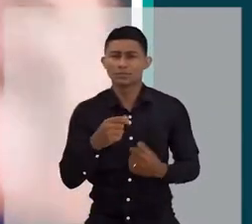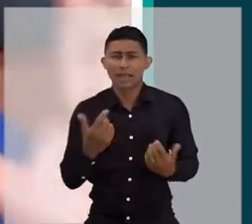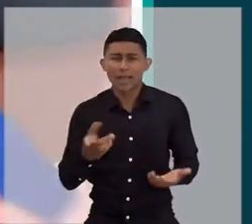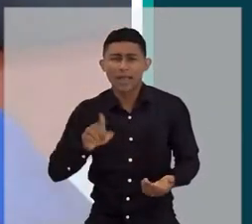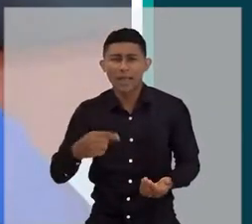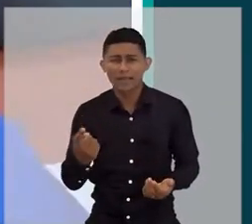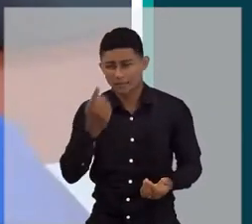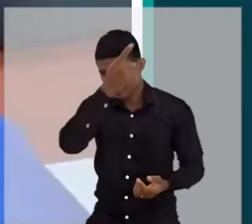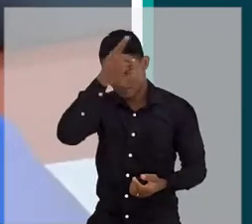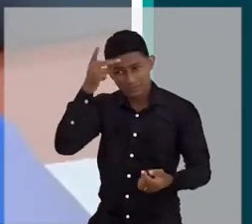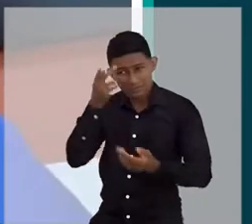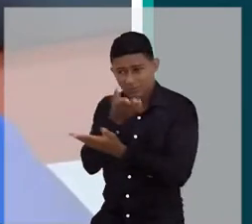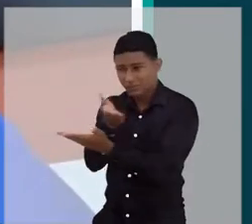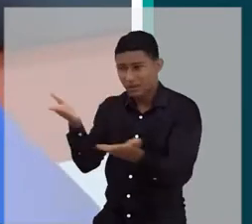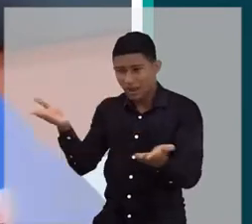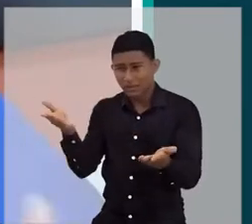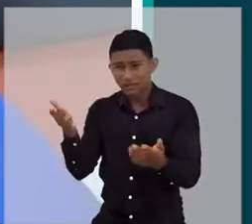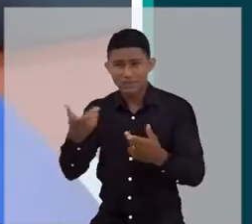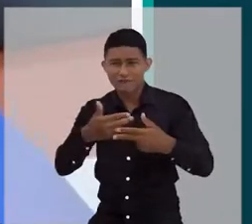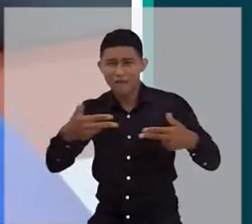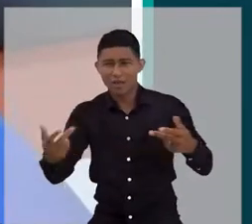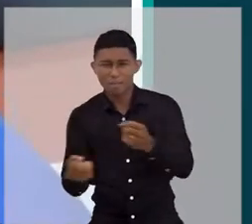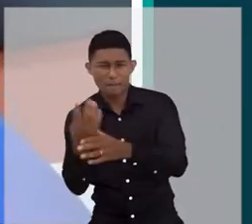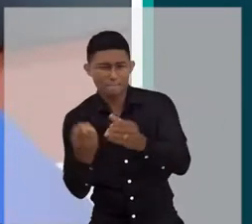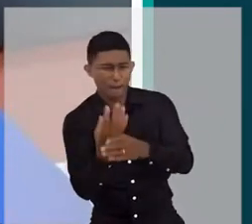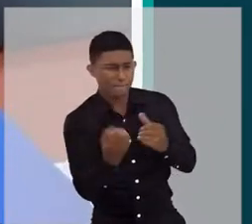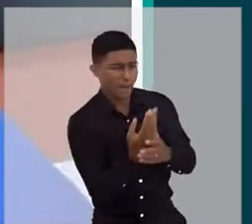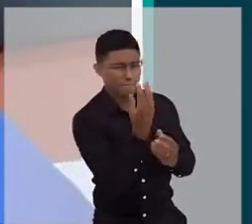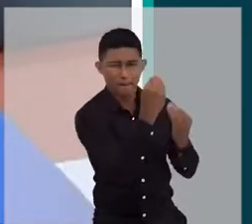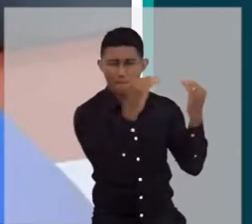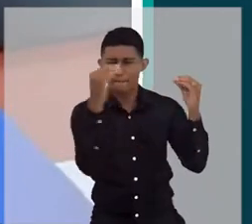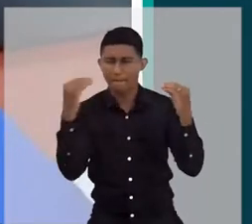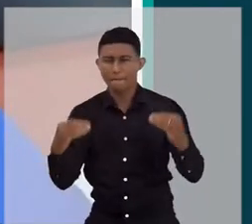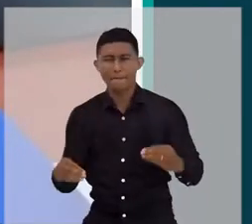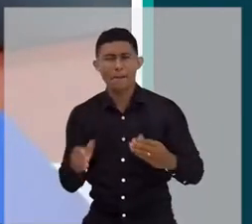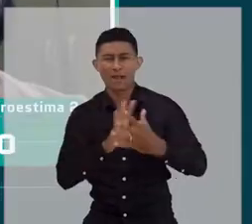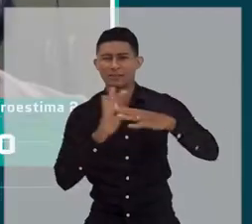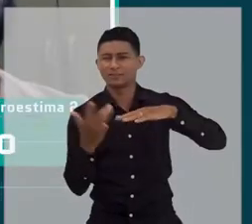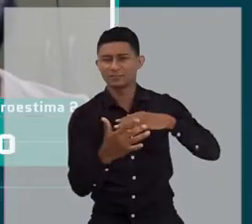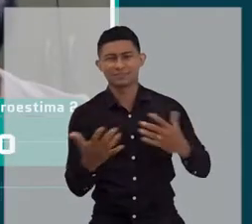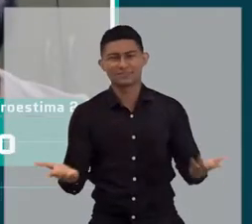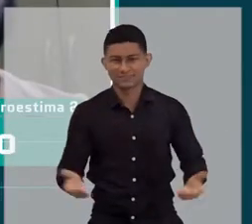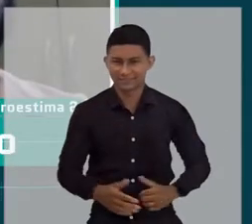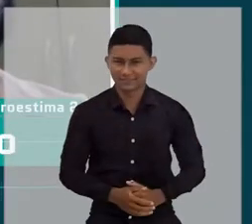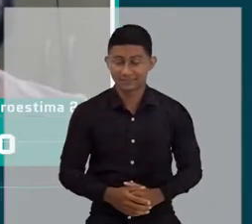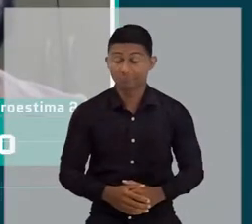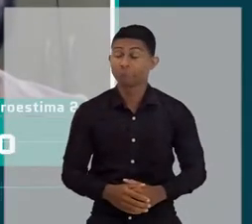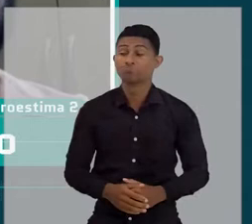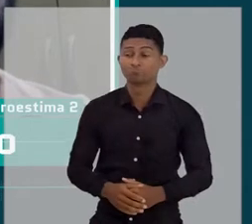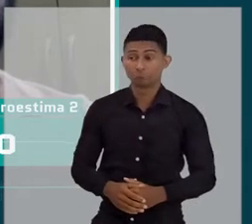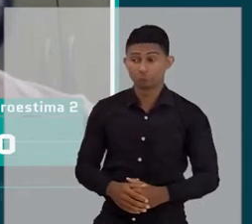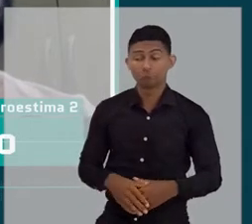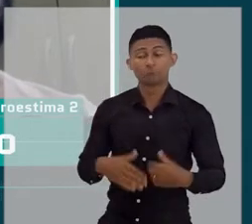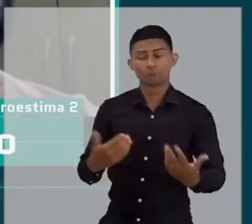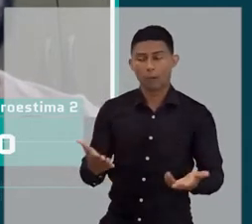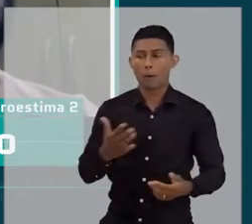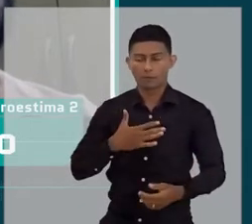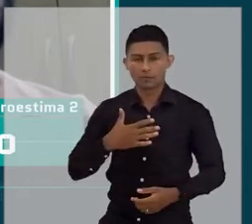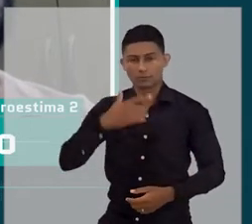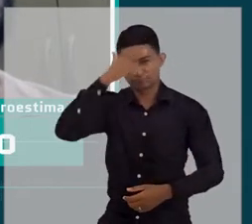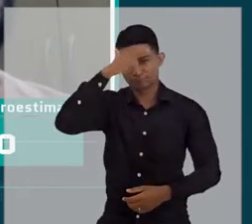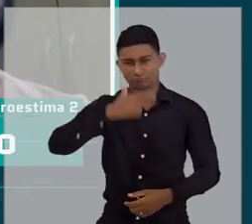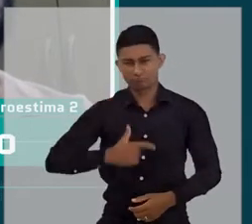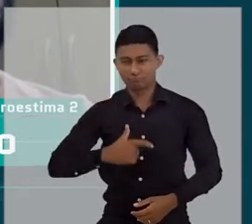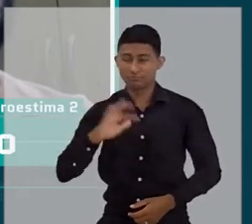consequência de criadores de conteúdo diversos. Então, eu sou um